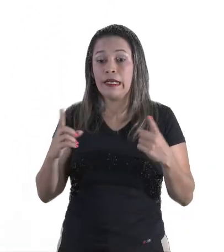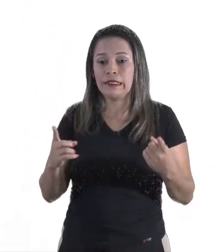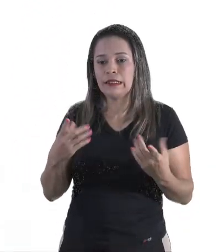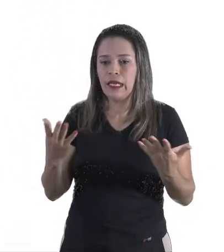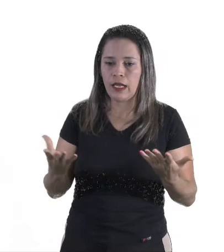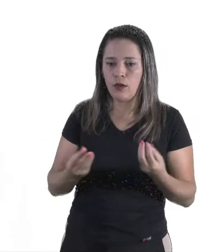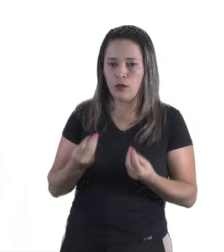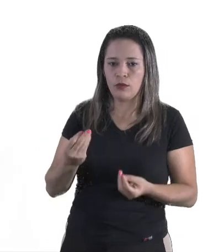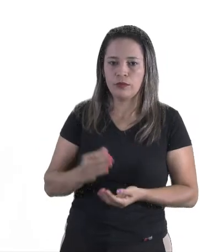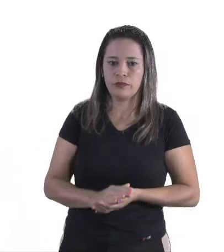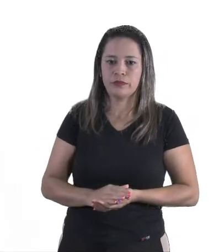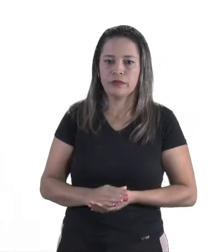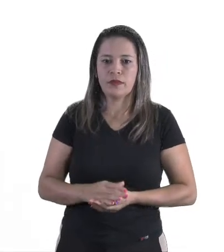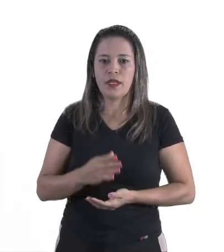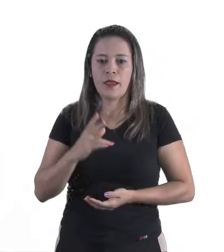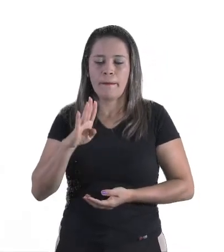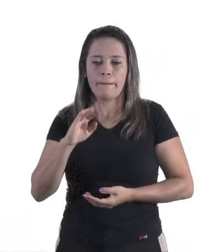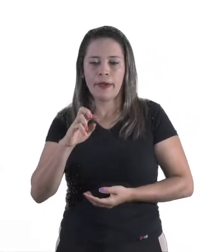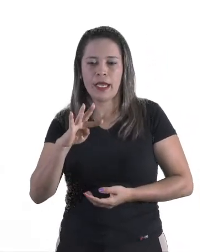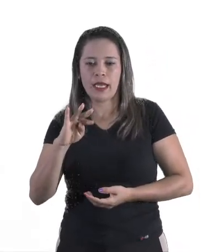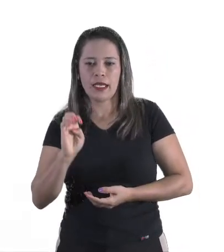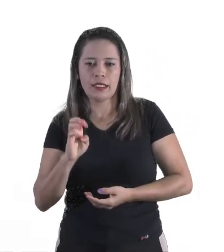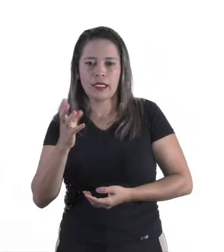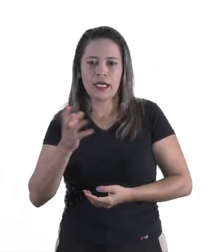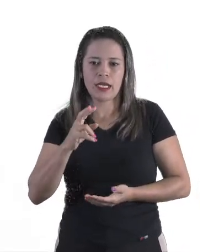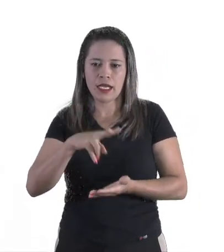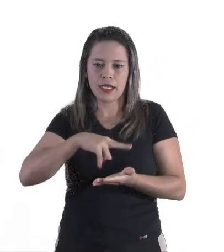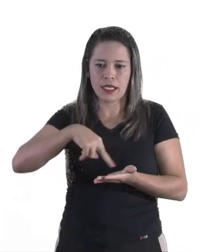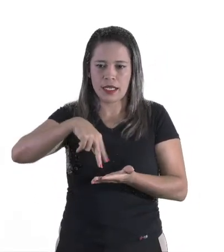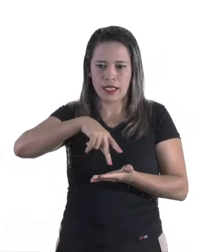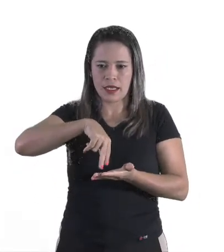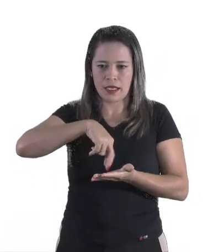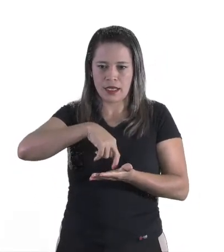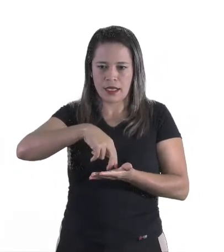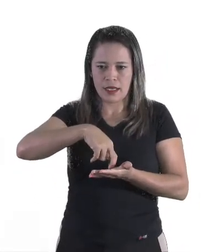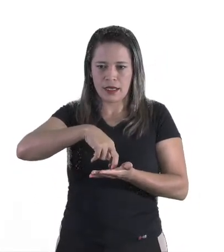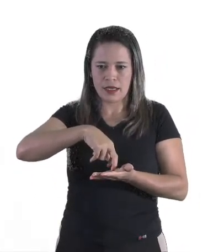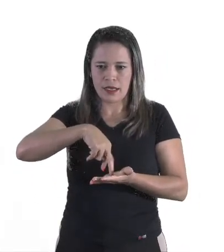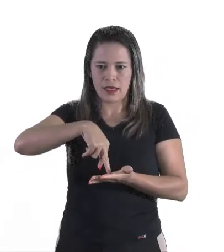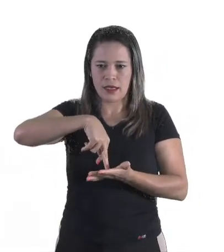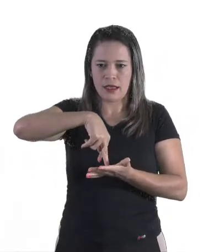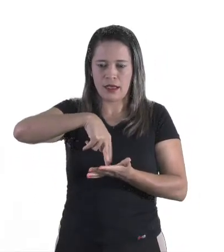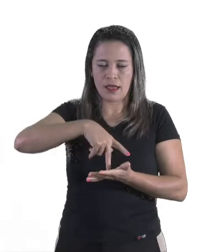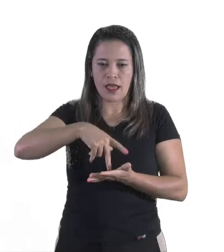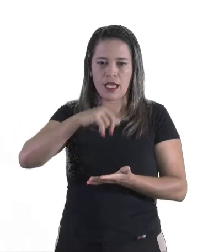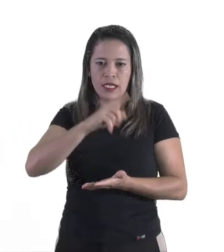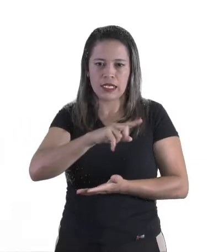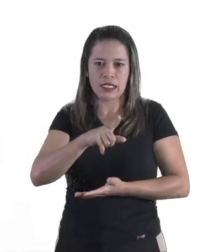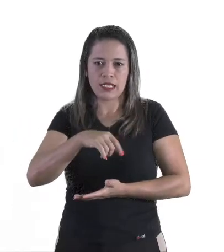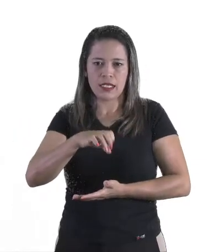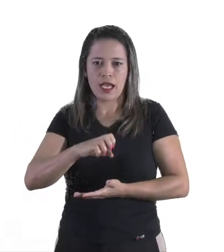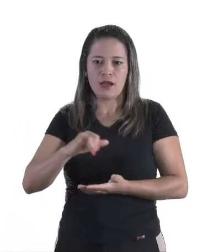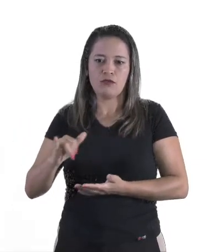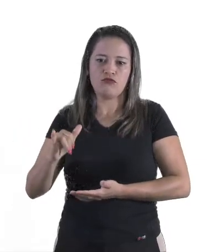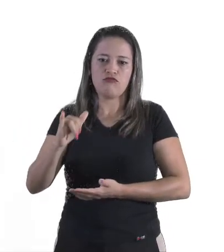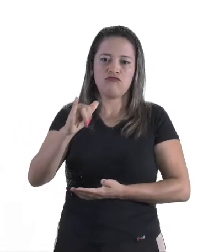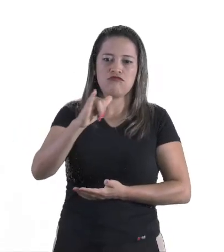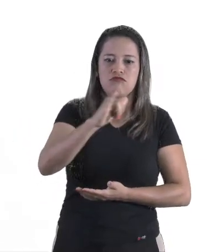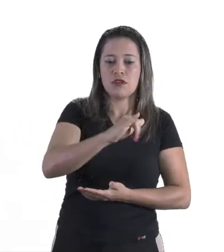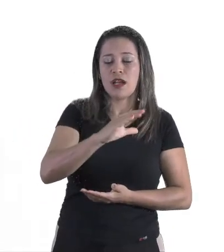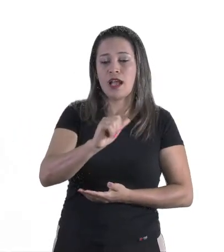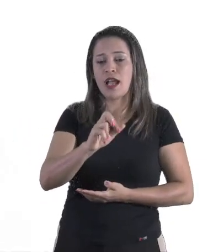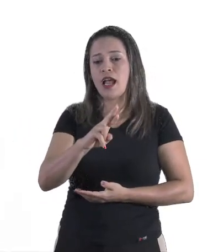assim. Bete quer ser bailarina. Zé quer ser um aviador. Carlos